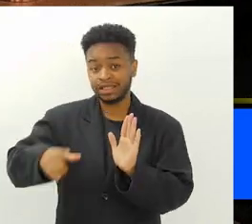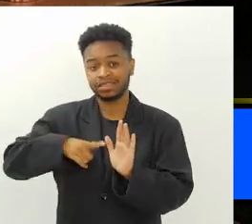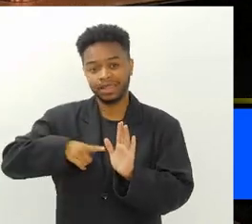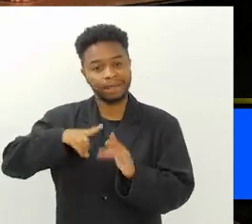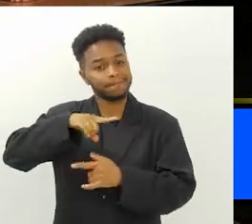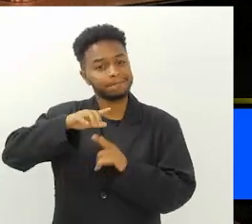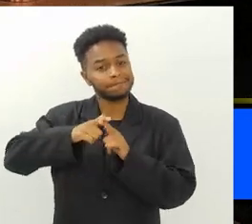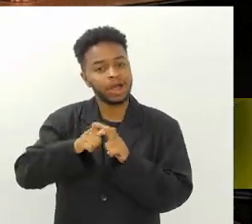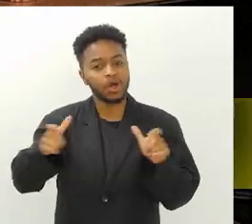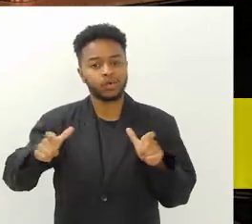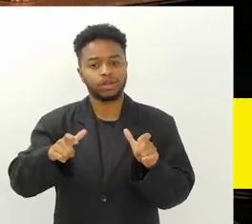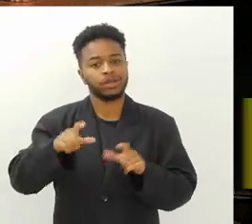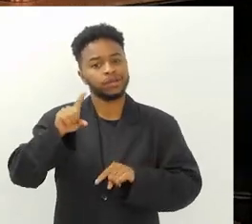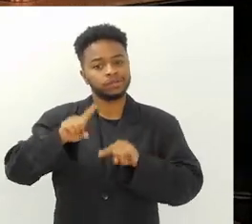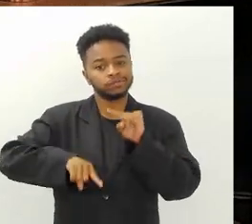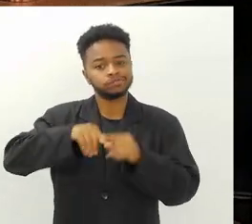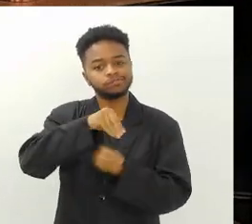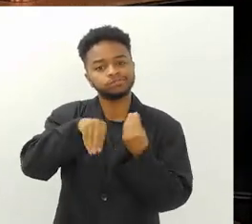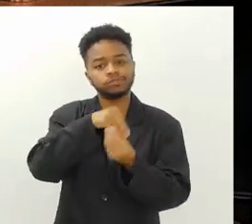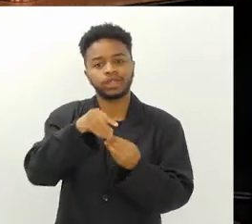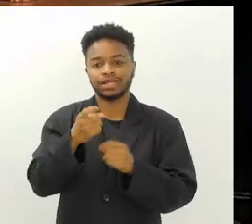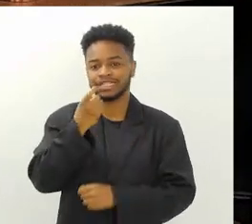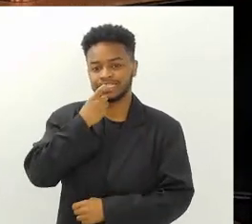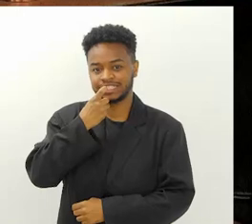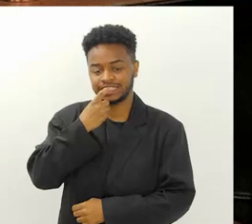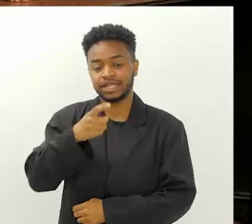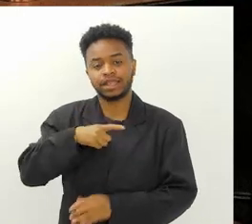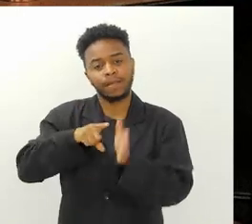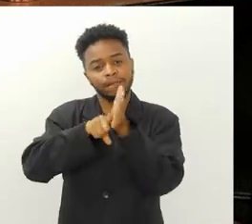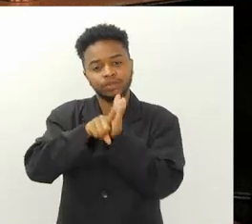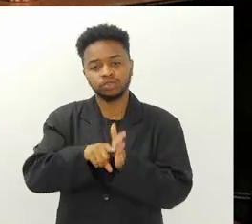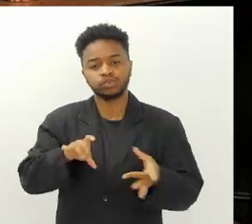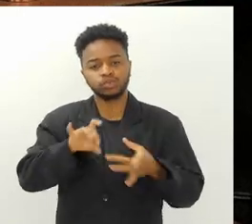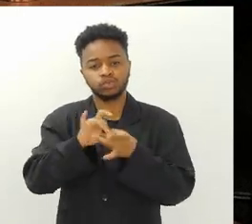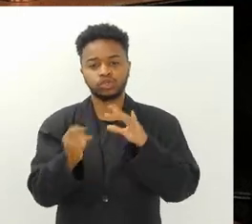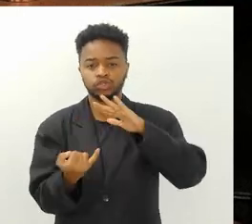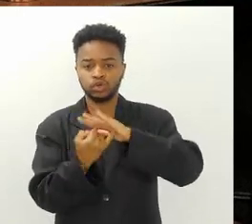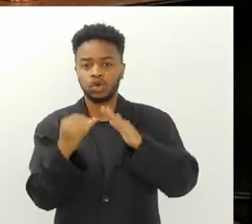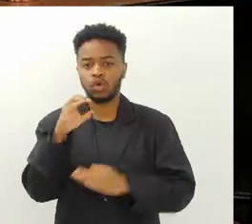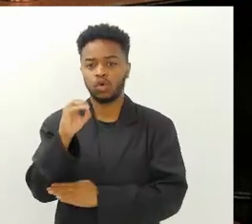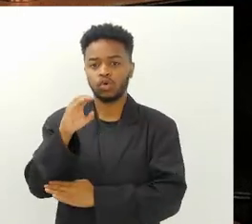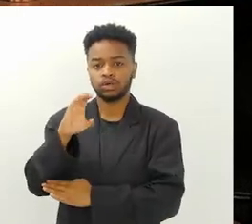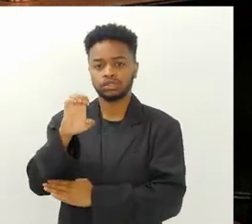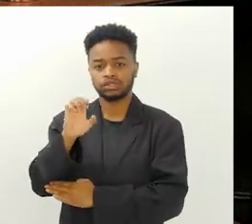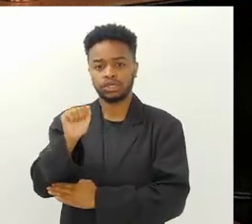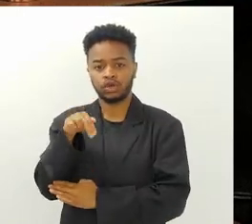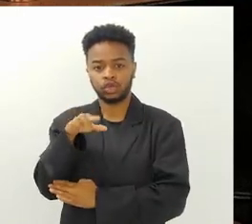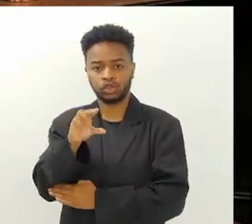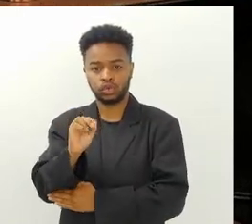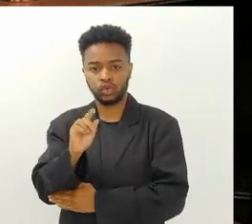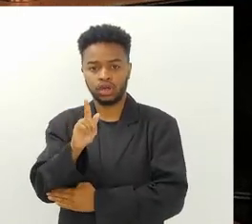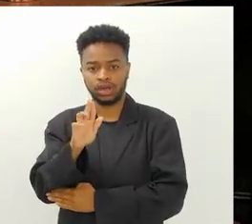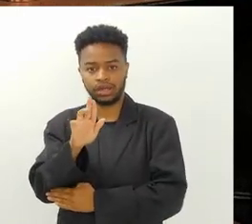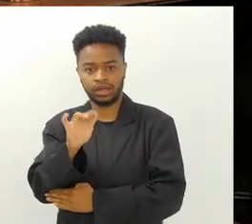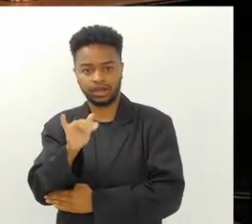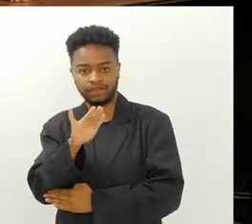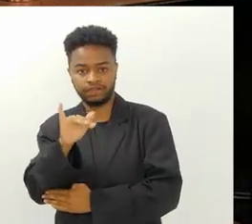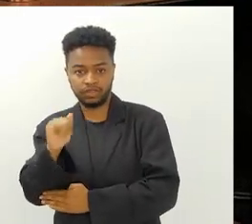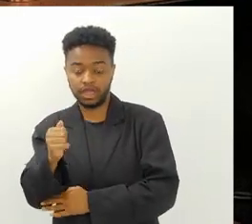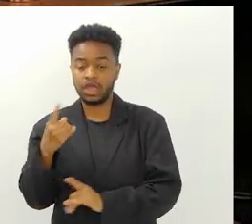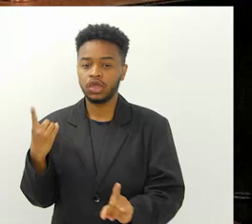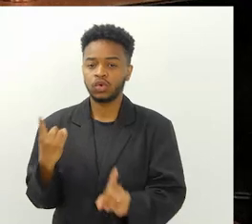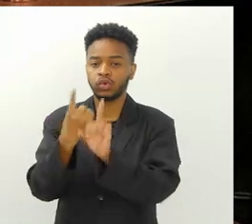plásticos. A pesquisa, coordenada pelo Instituto de Oceanografia da USP e a ONG Sea Shepherd Brasil, coletou